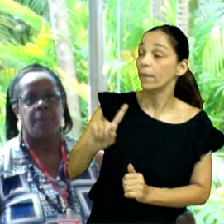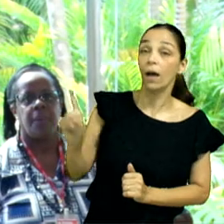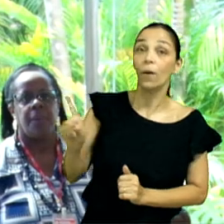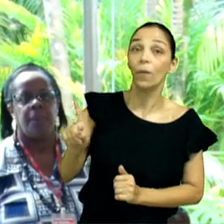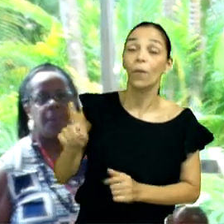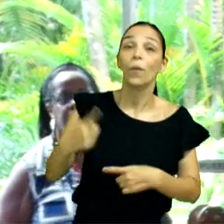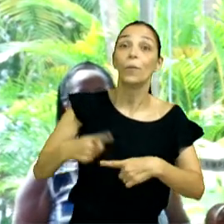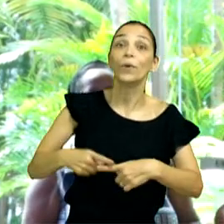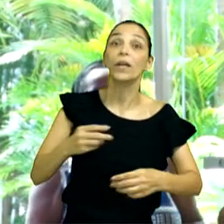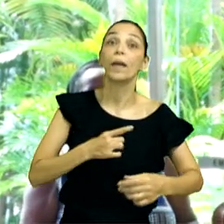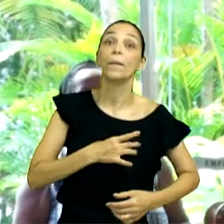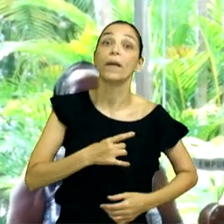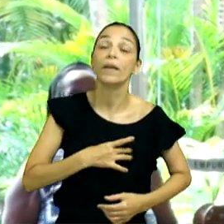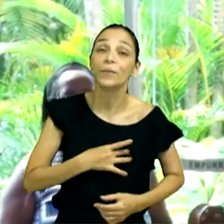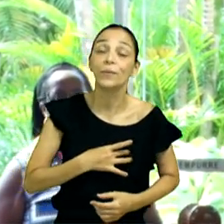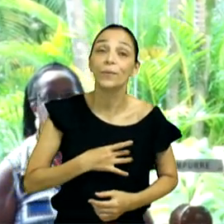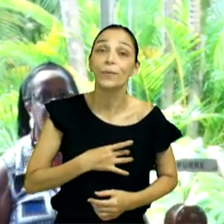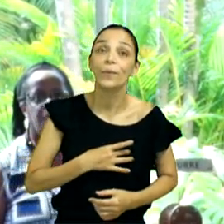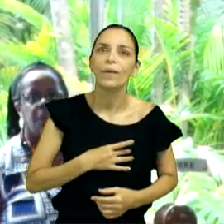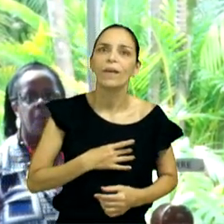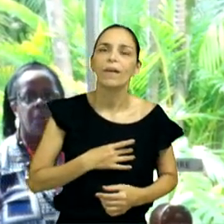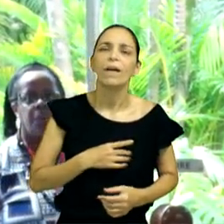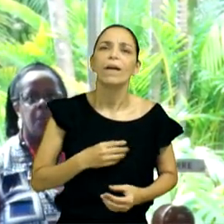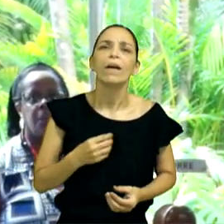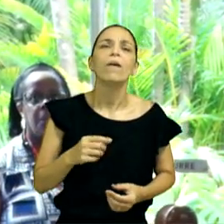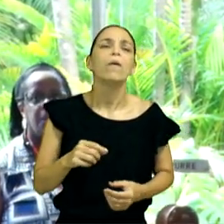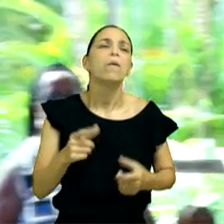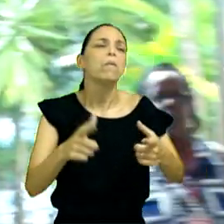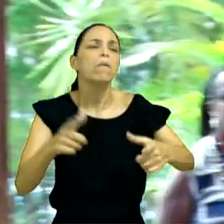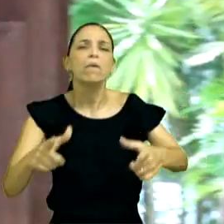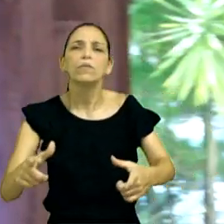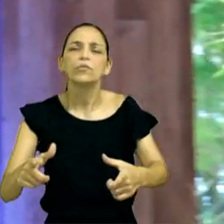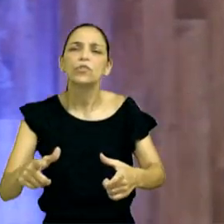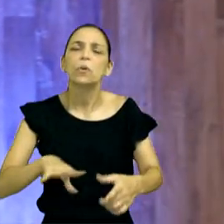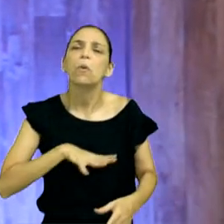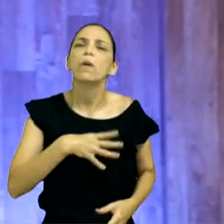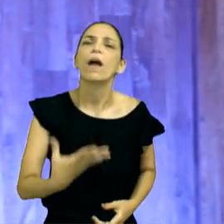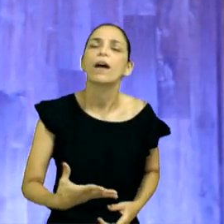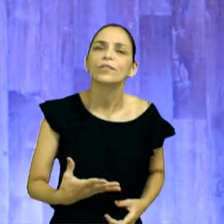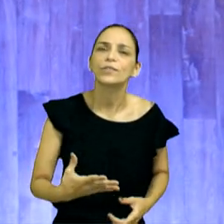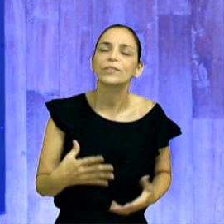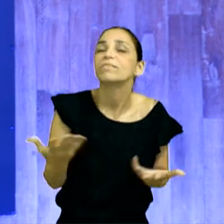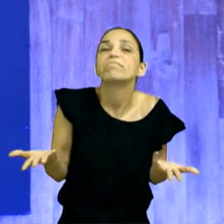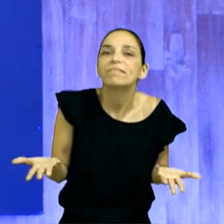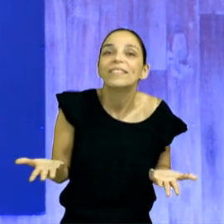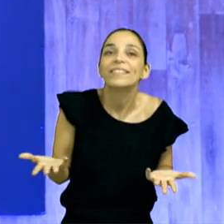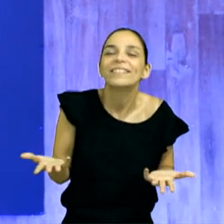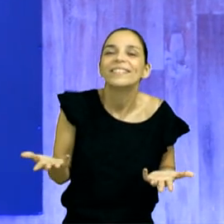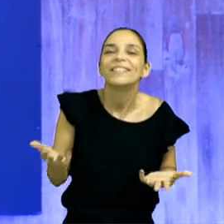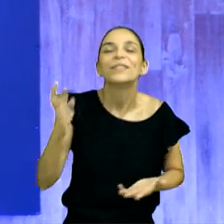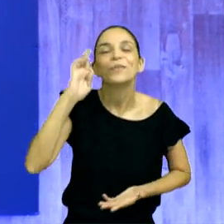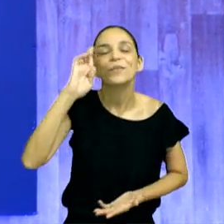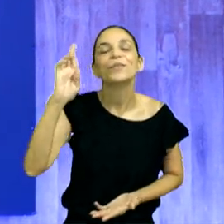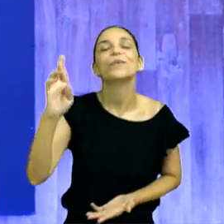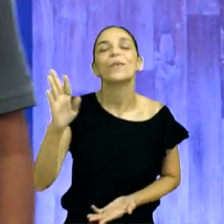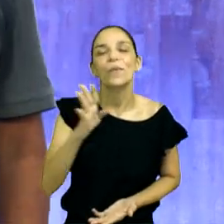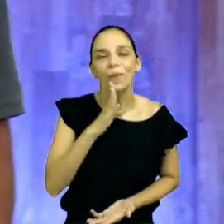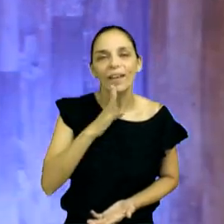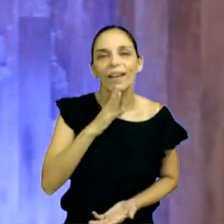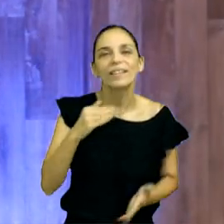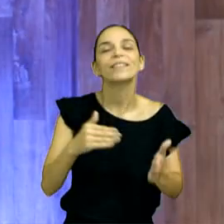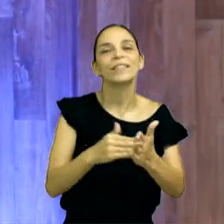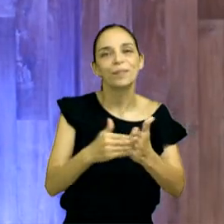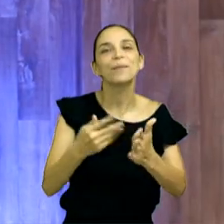cadê aquele pedrão forte, cadê aquele pedrão corajoso, não é, o Senhor conhece os teus limites, amados,